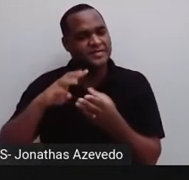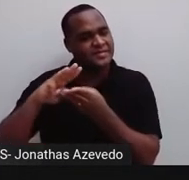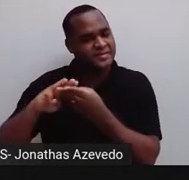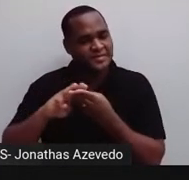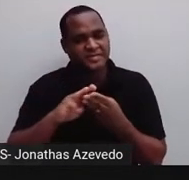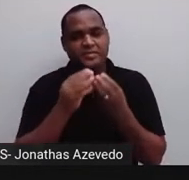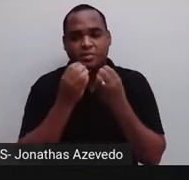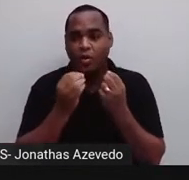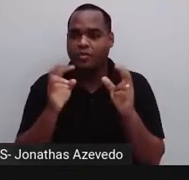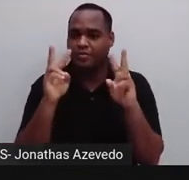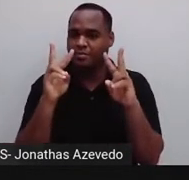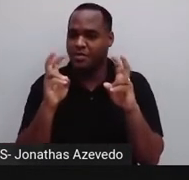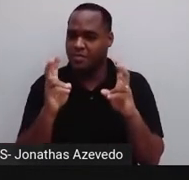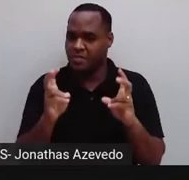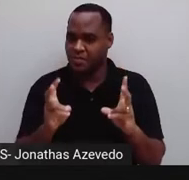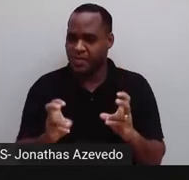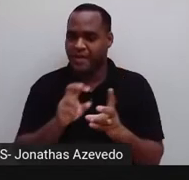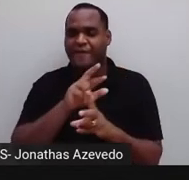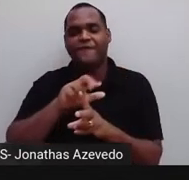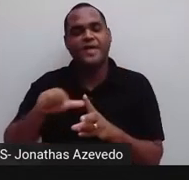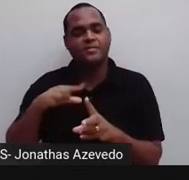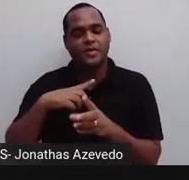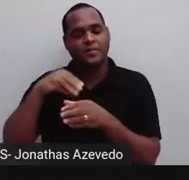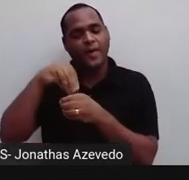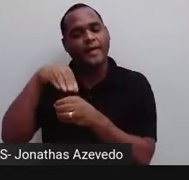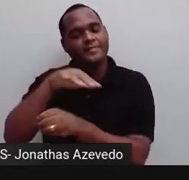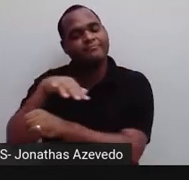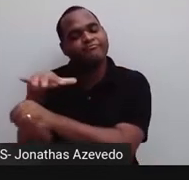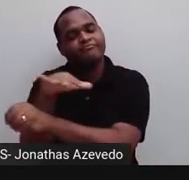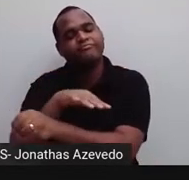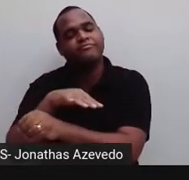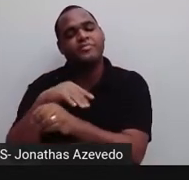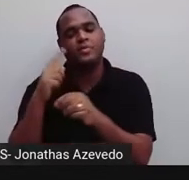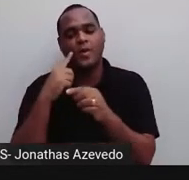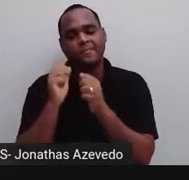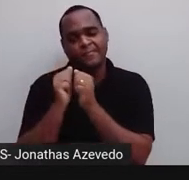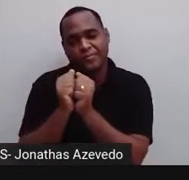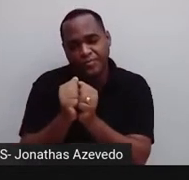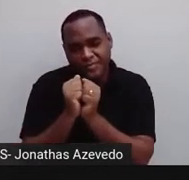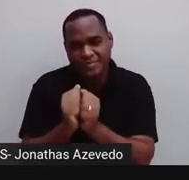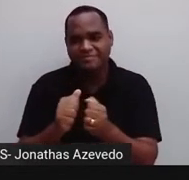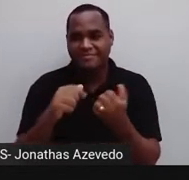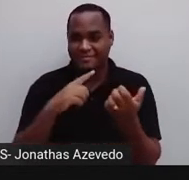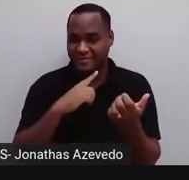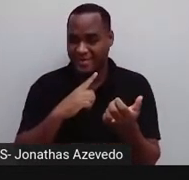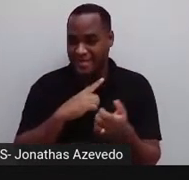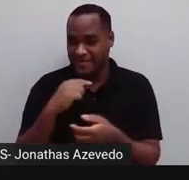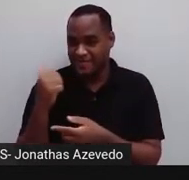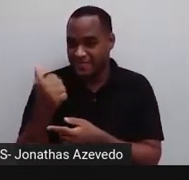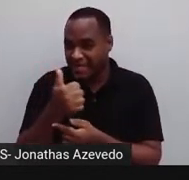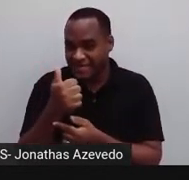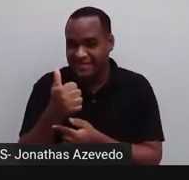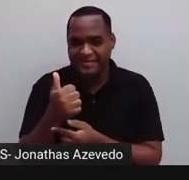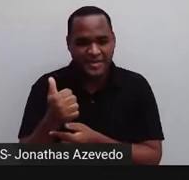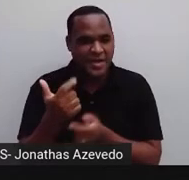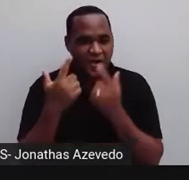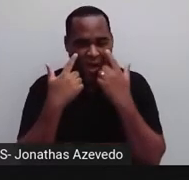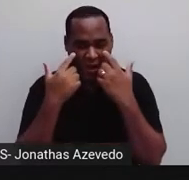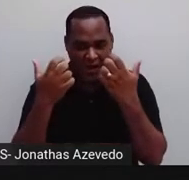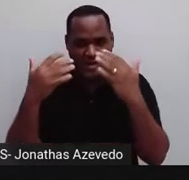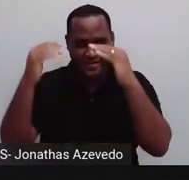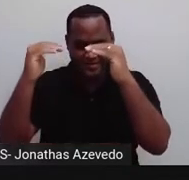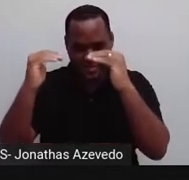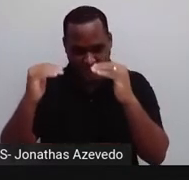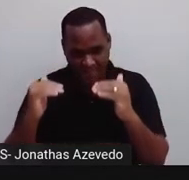temas e cada tema ali dentro de uma área daquela que a gente apontou aqui. Tá vendo? Então, olha só. Descendo ali na